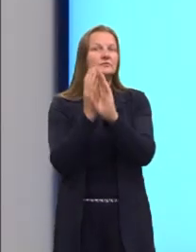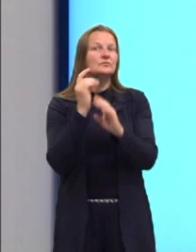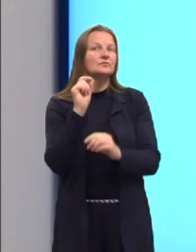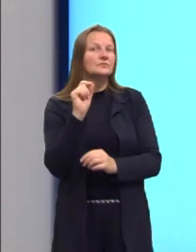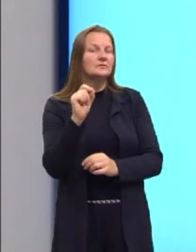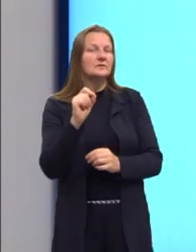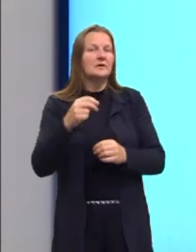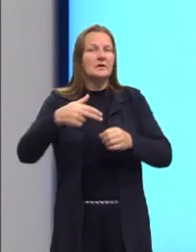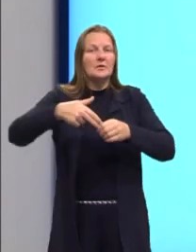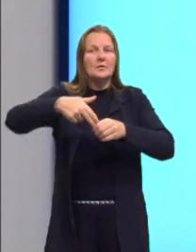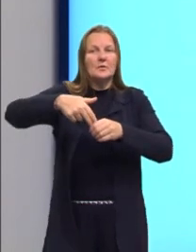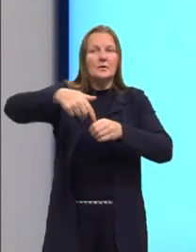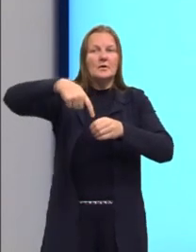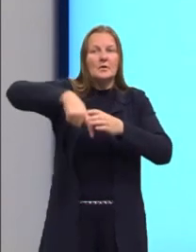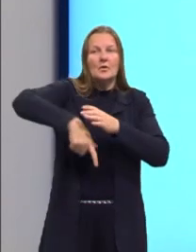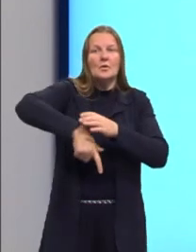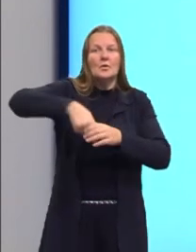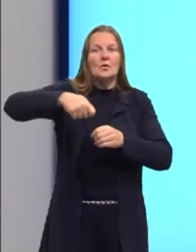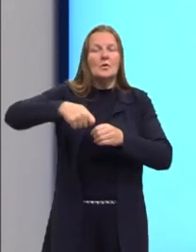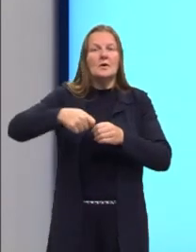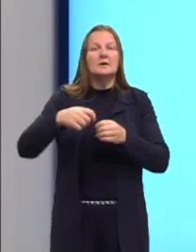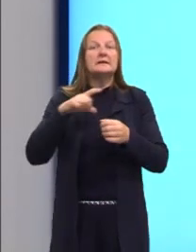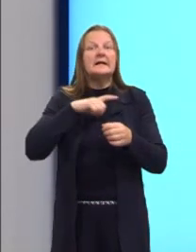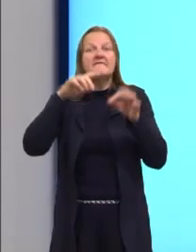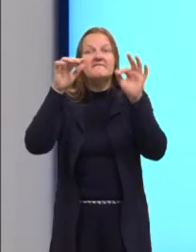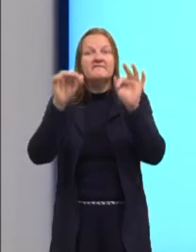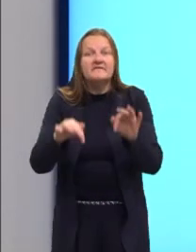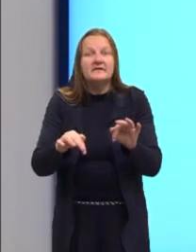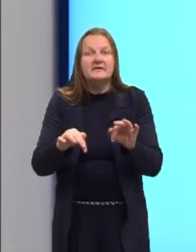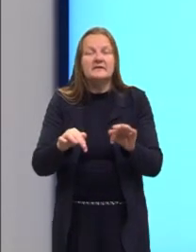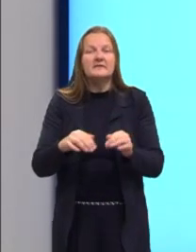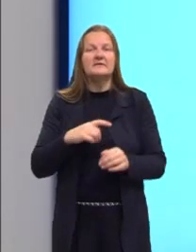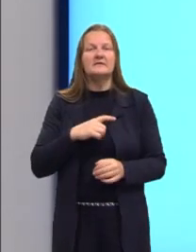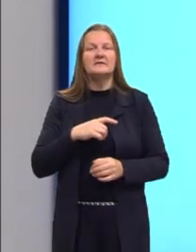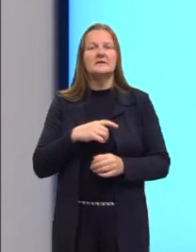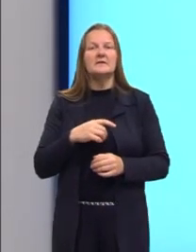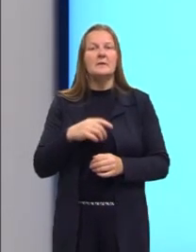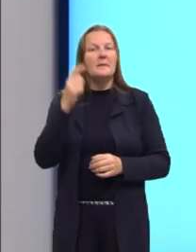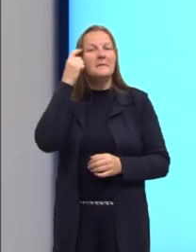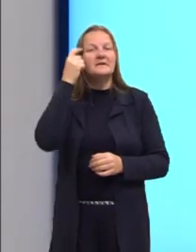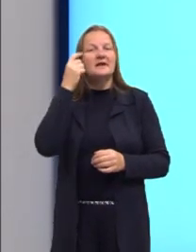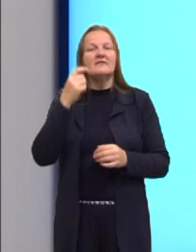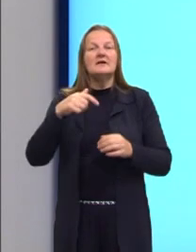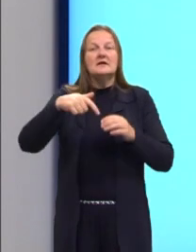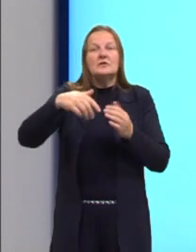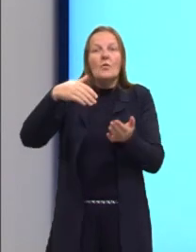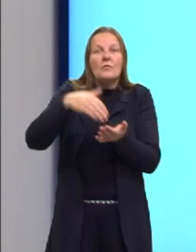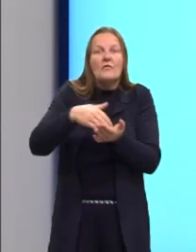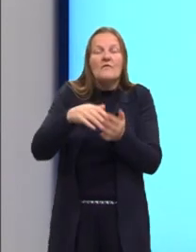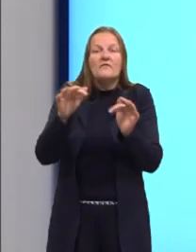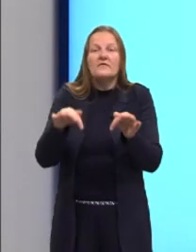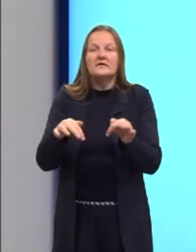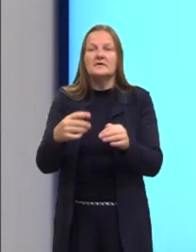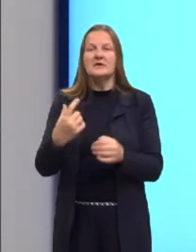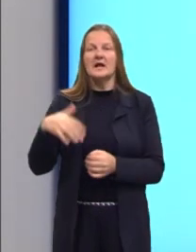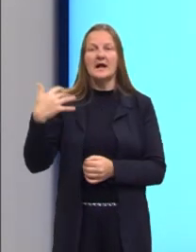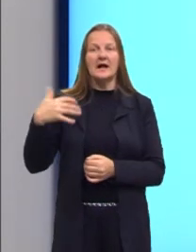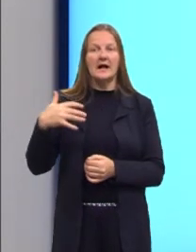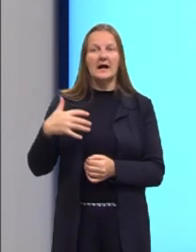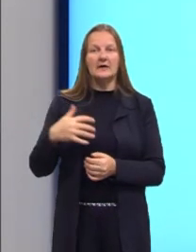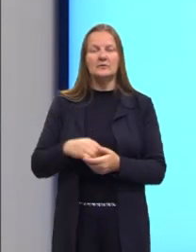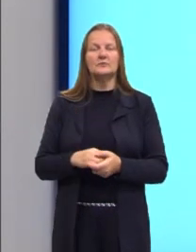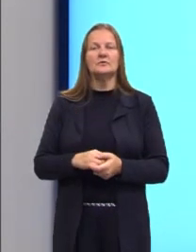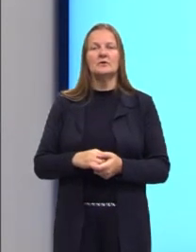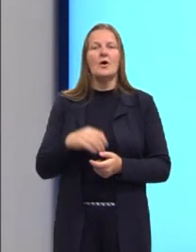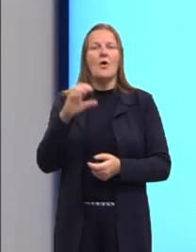petróleo é finito. Então, já tem esse baque. Bom, se é finito, vamos aumentar aquela questão da lei da